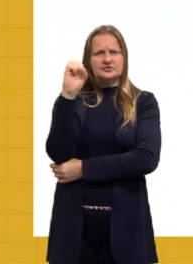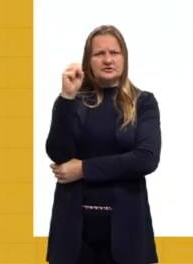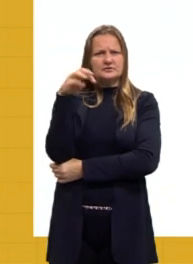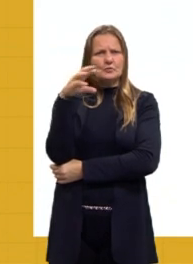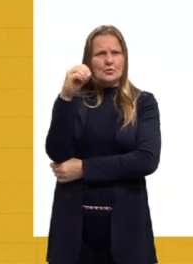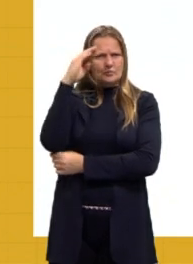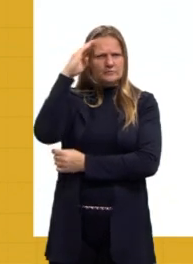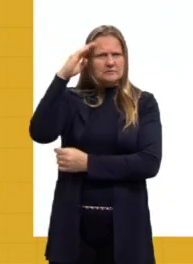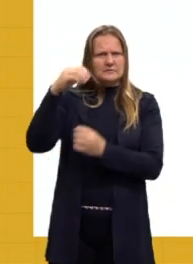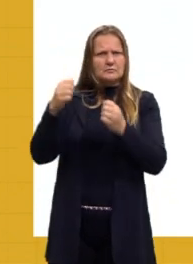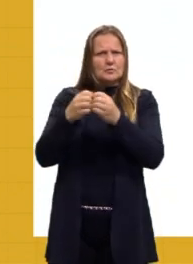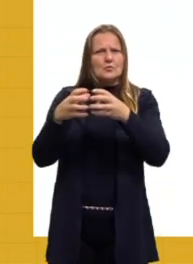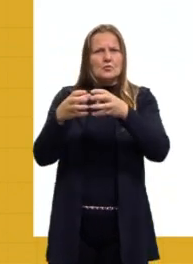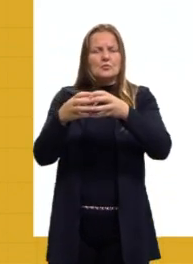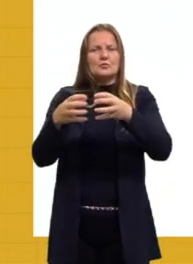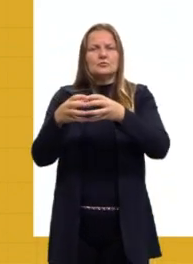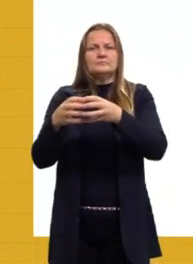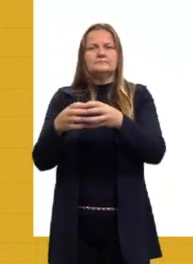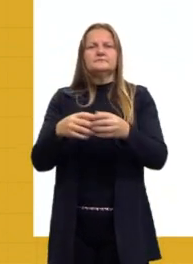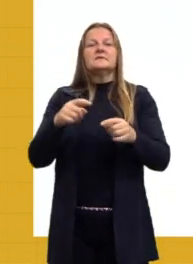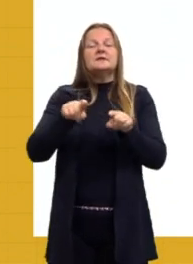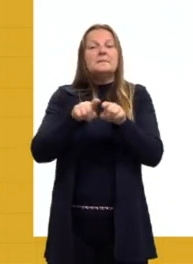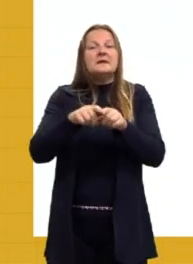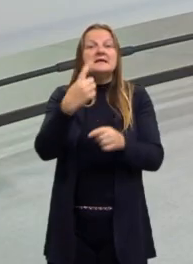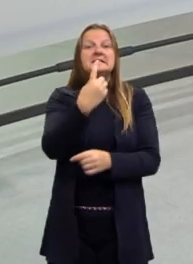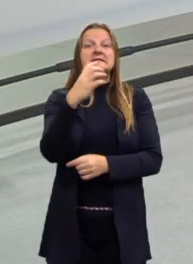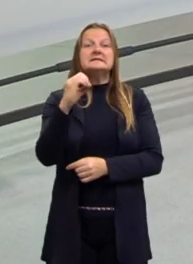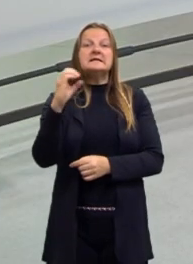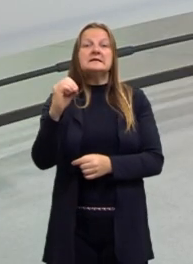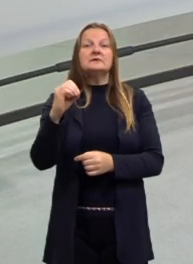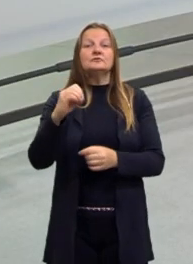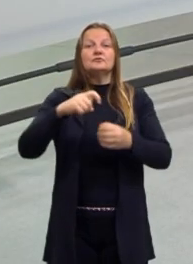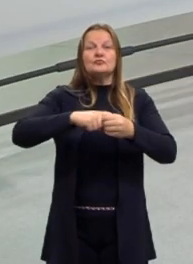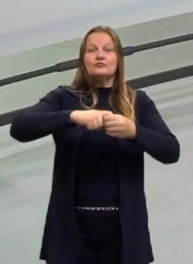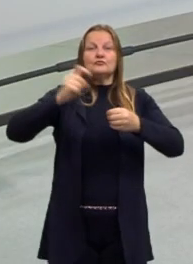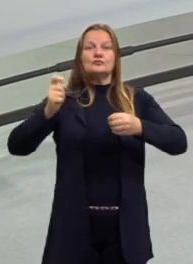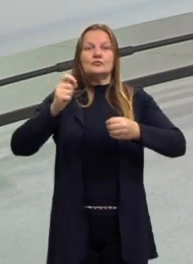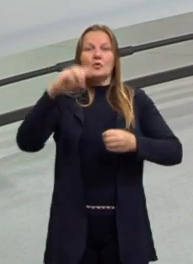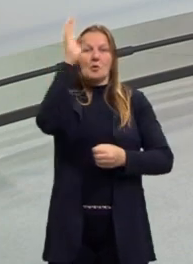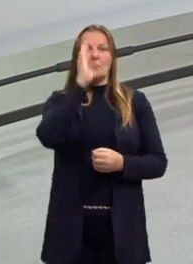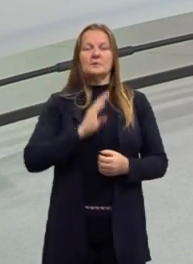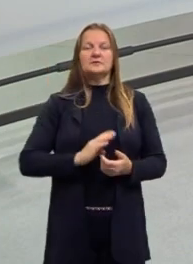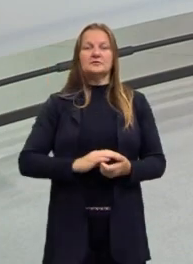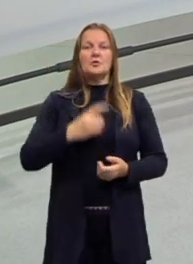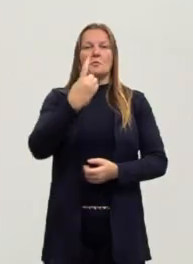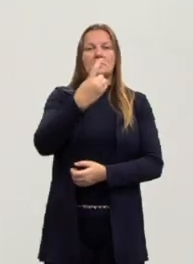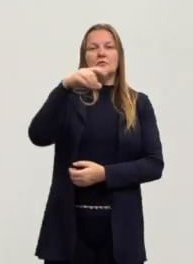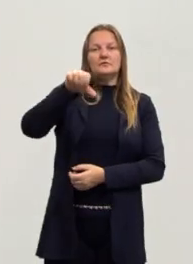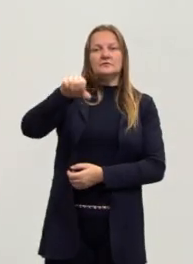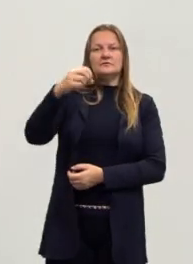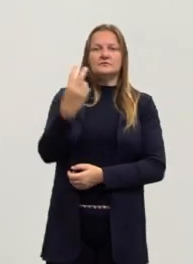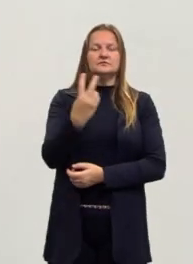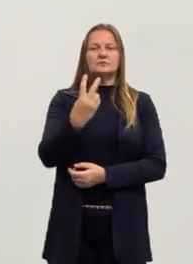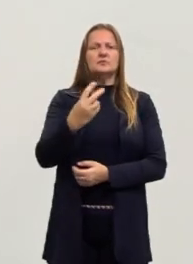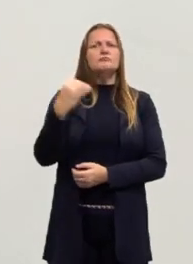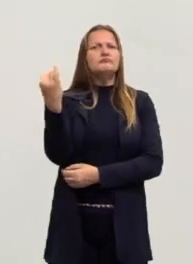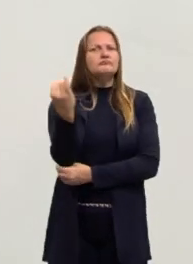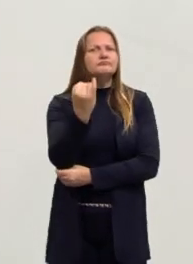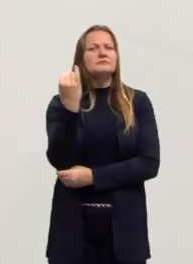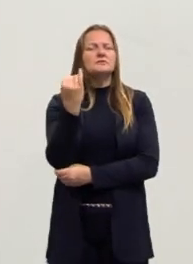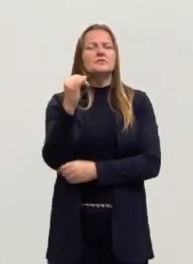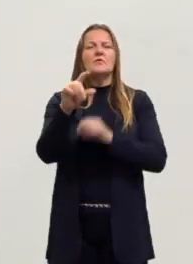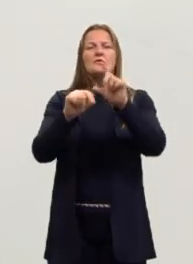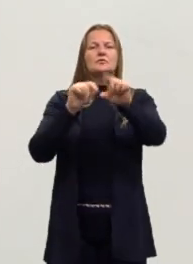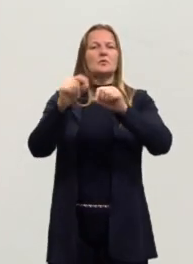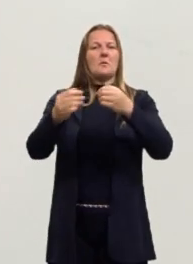coisa que é o centenário da independência do Brasil. Isso. Essa data, então, 1922, ela não foi escolhida